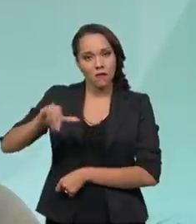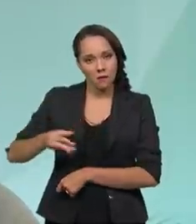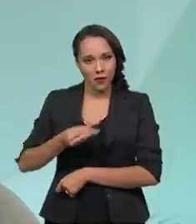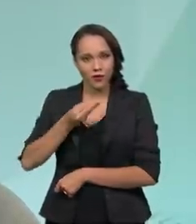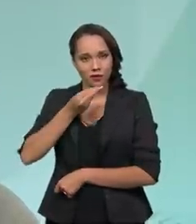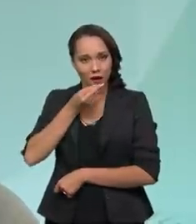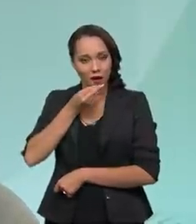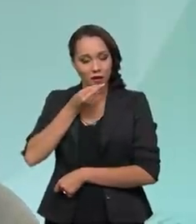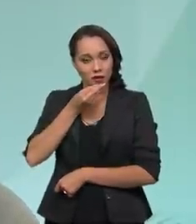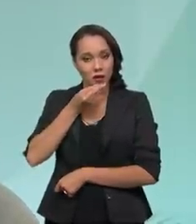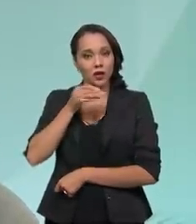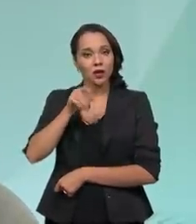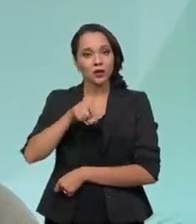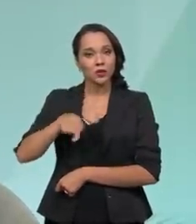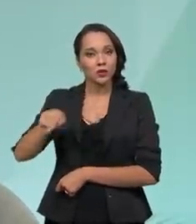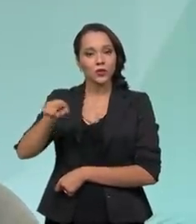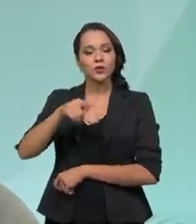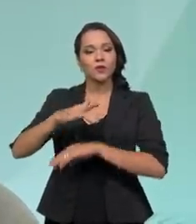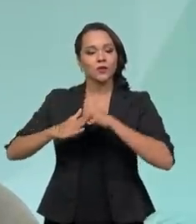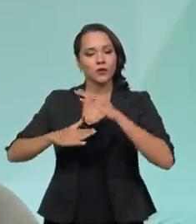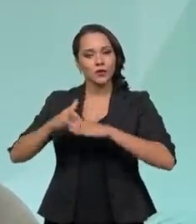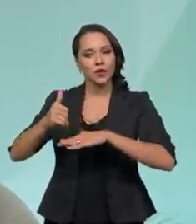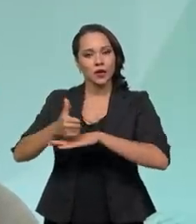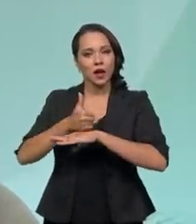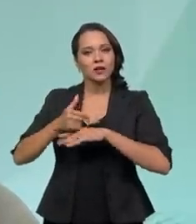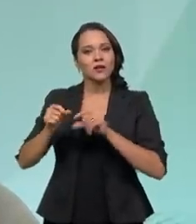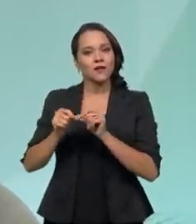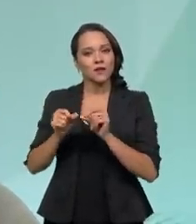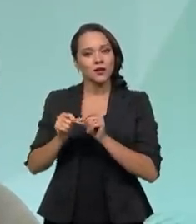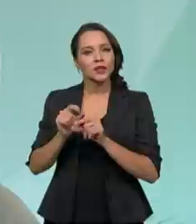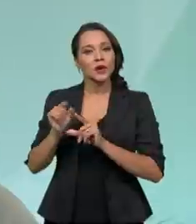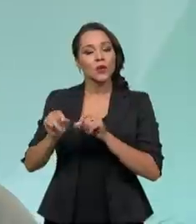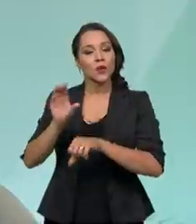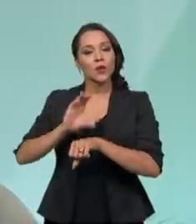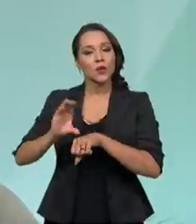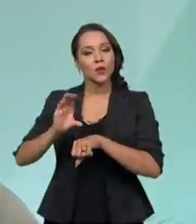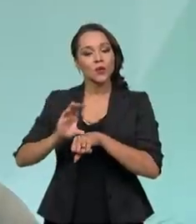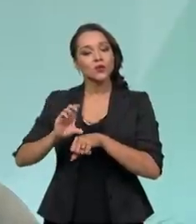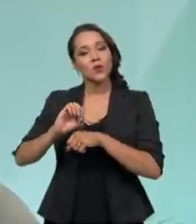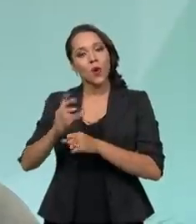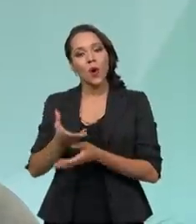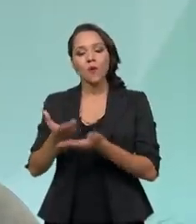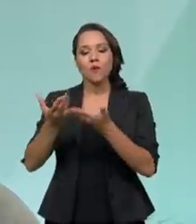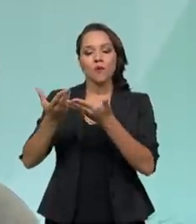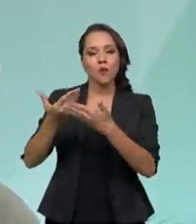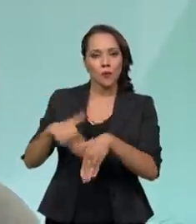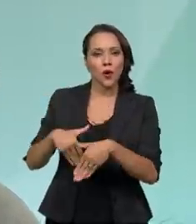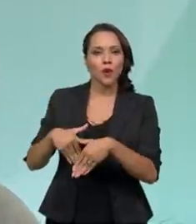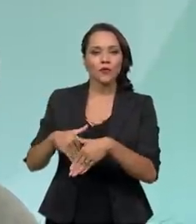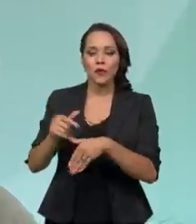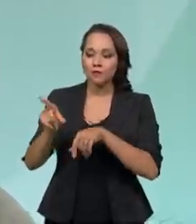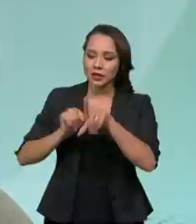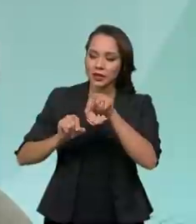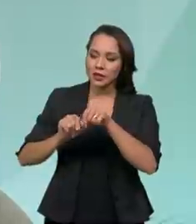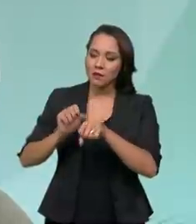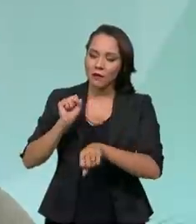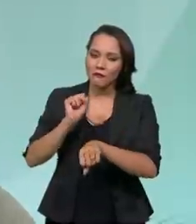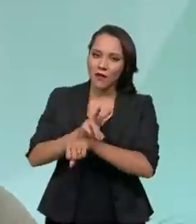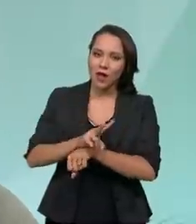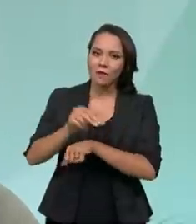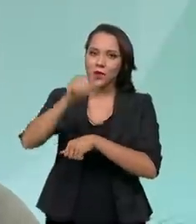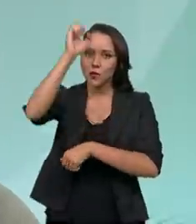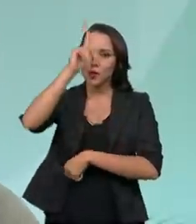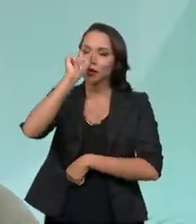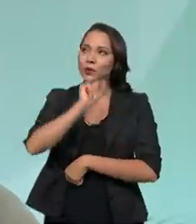dos profissionais fazerem o seu concurso, a sua seleção, para ocupar vagas pelo